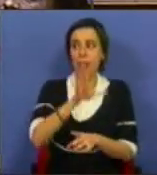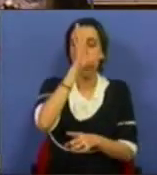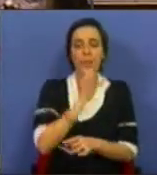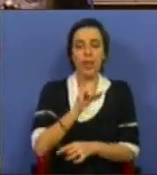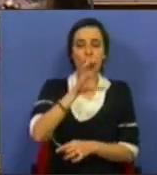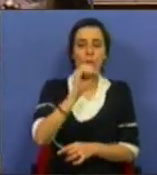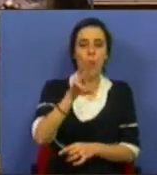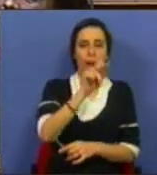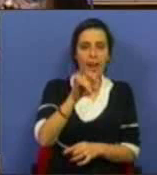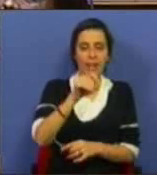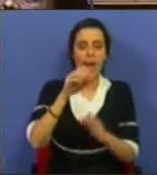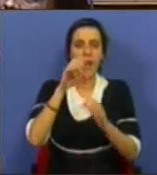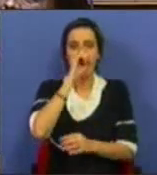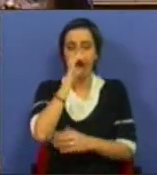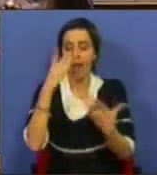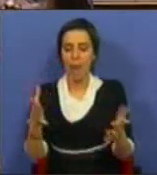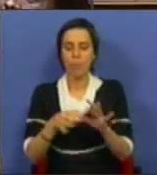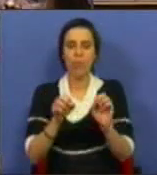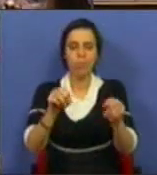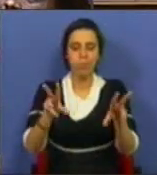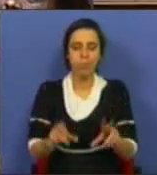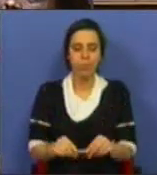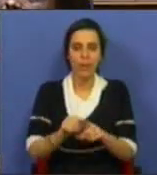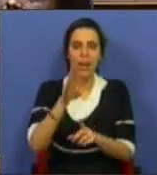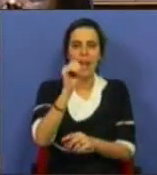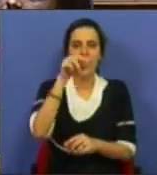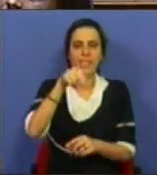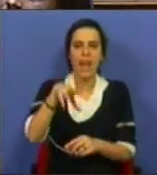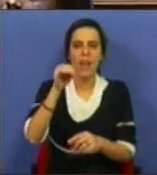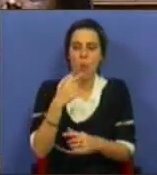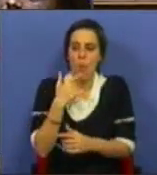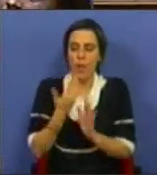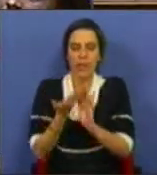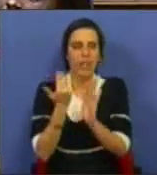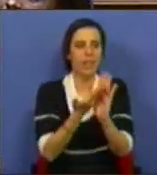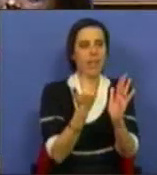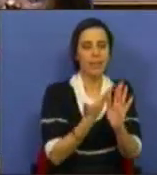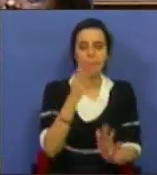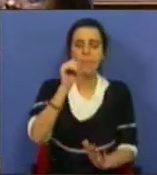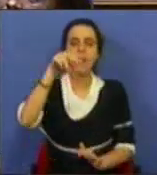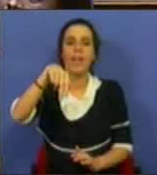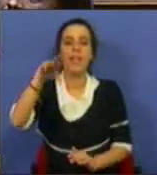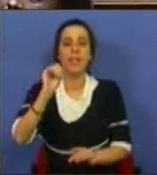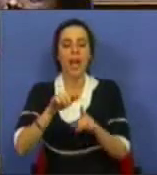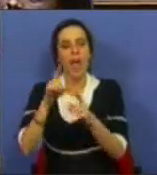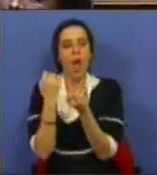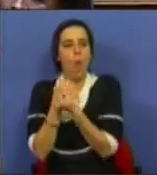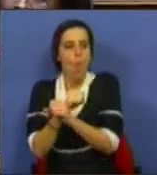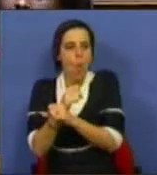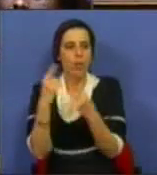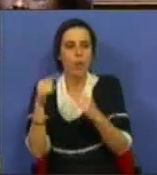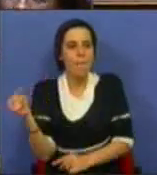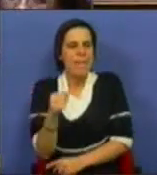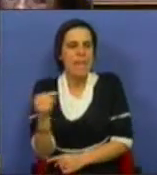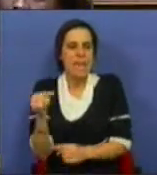Correia de Campos em nome de limpar as gorduras do SNS, ter colocado o SNS no osso, nos